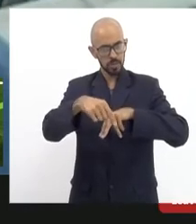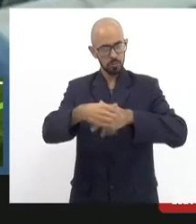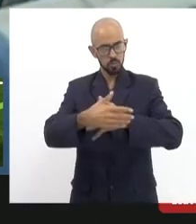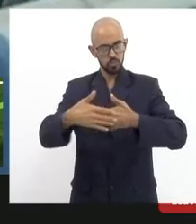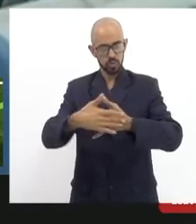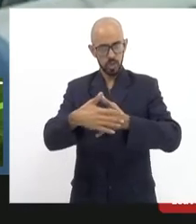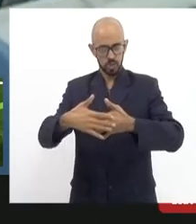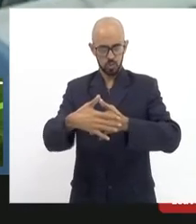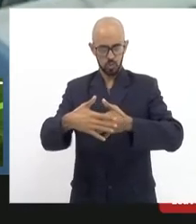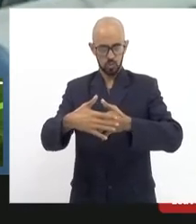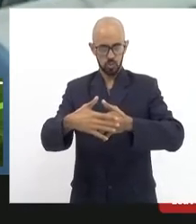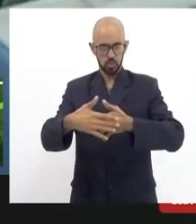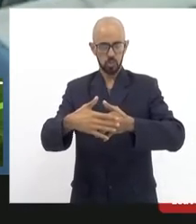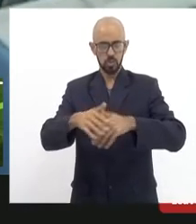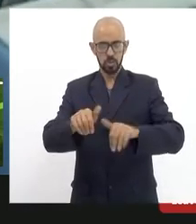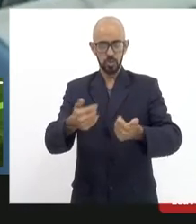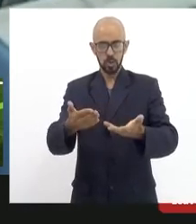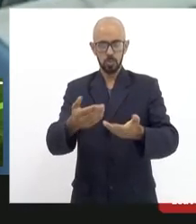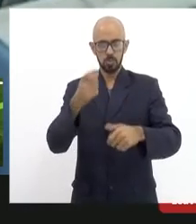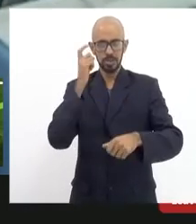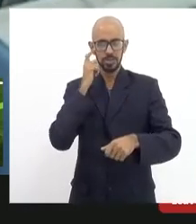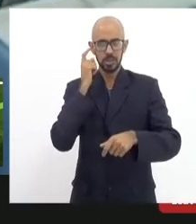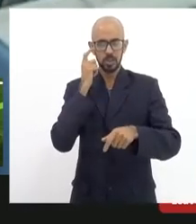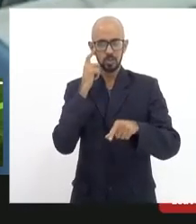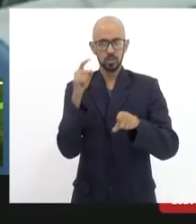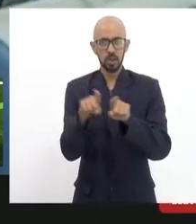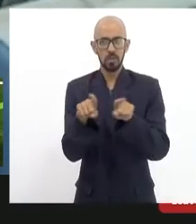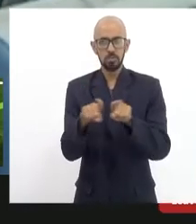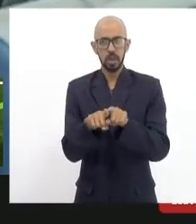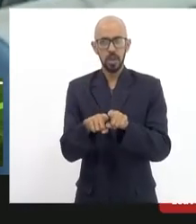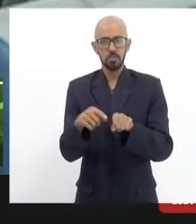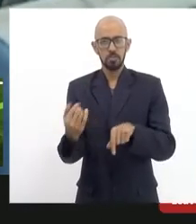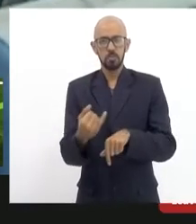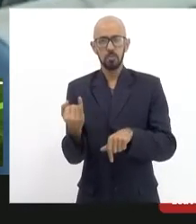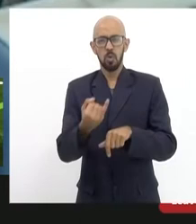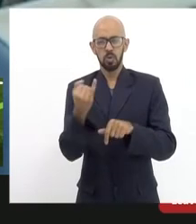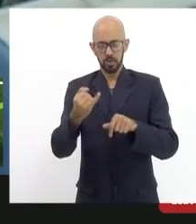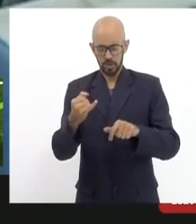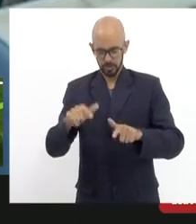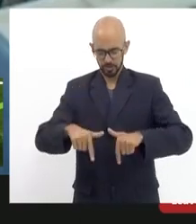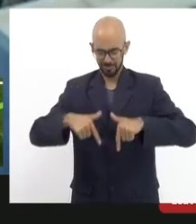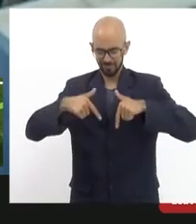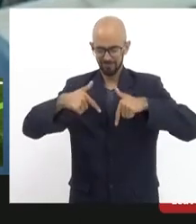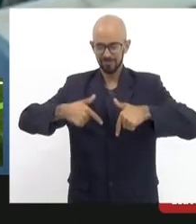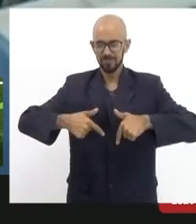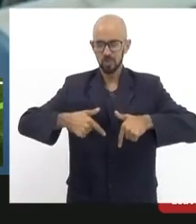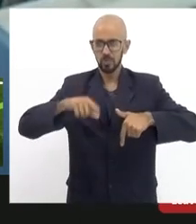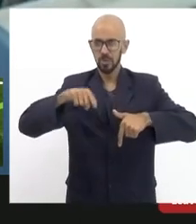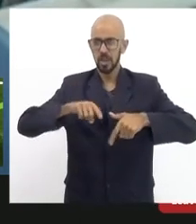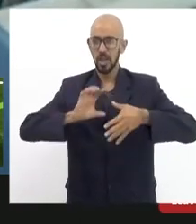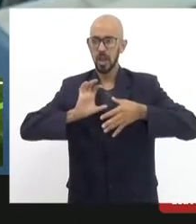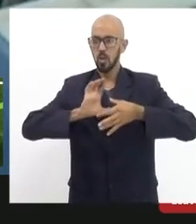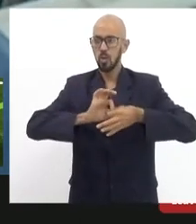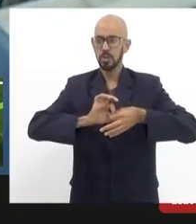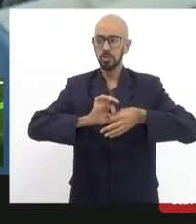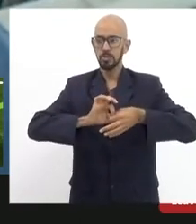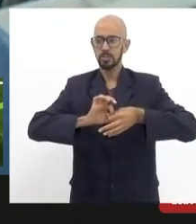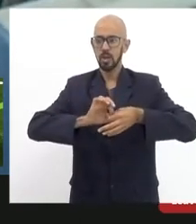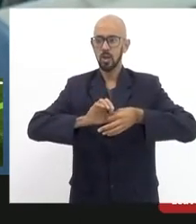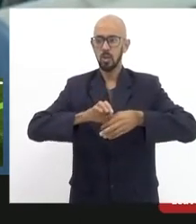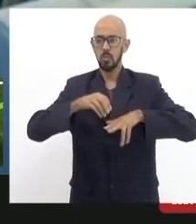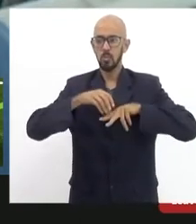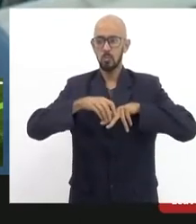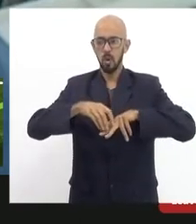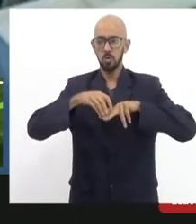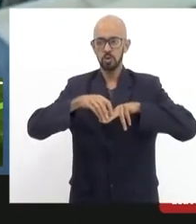pensando numa importante iniciativa para a gente que é a conexão bonde-metrô bonde